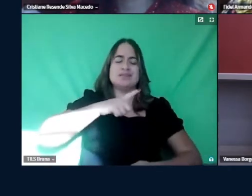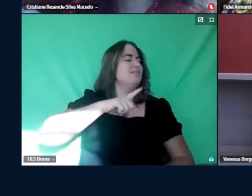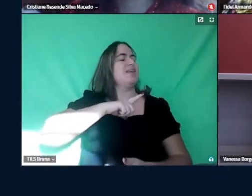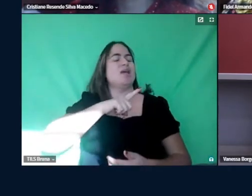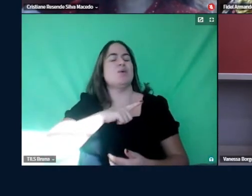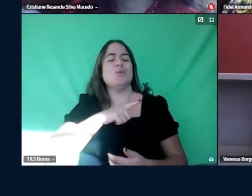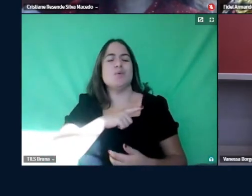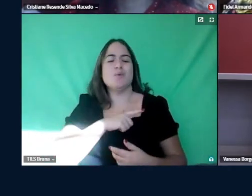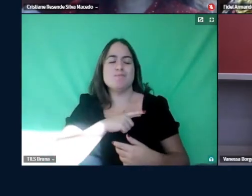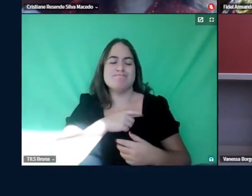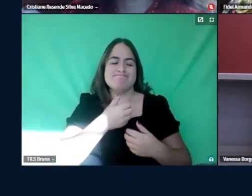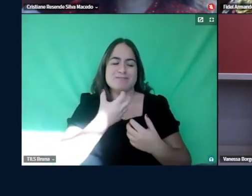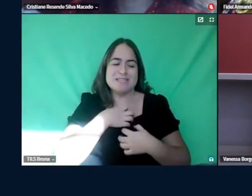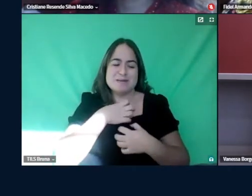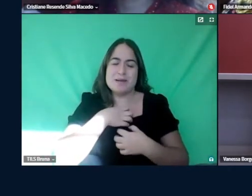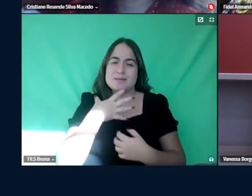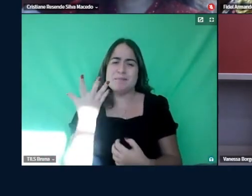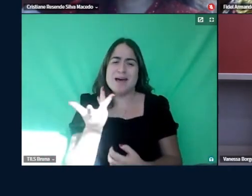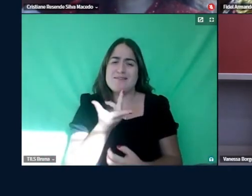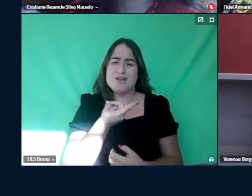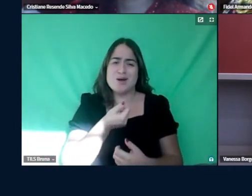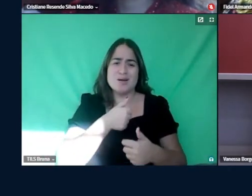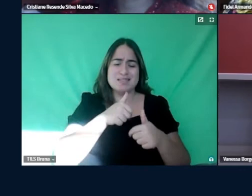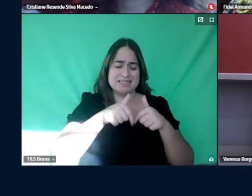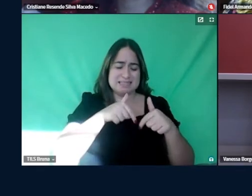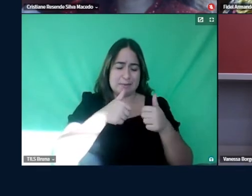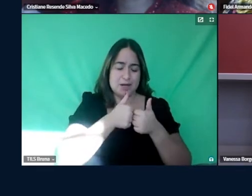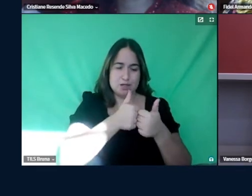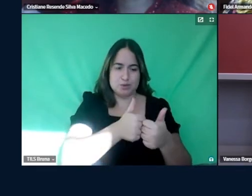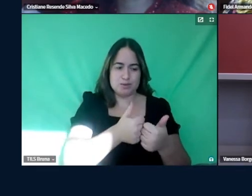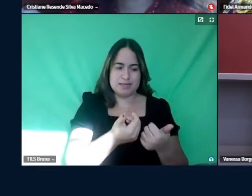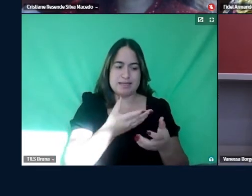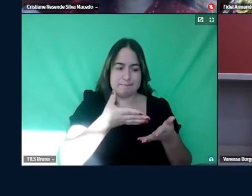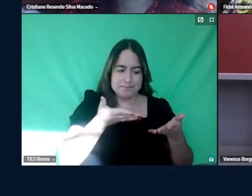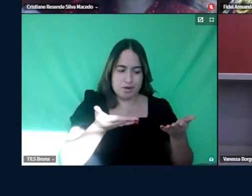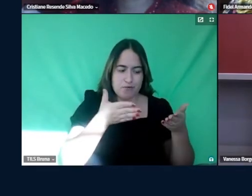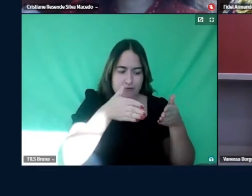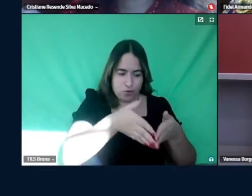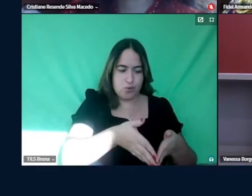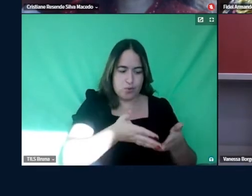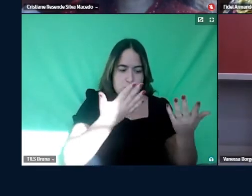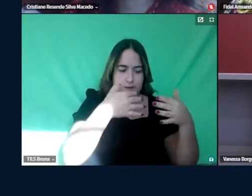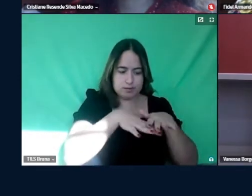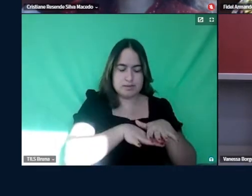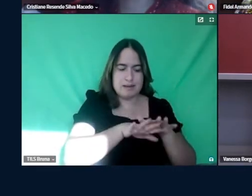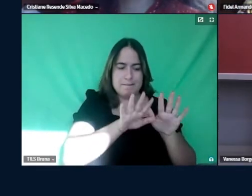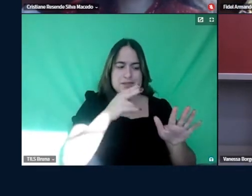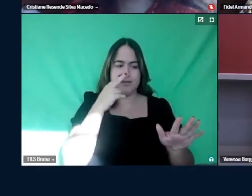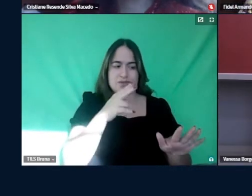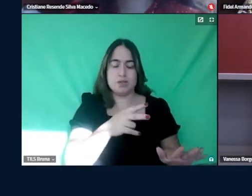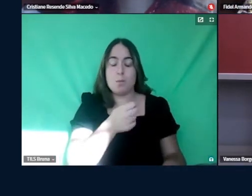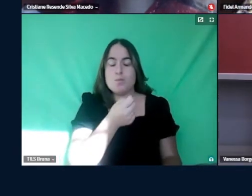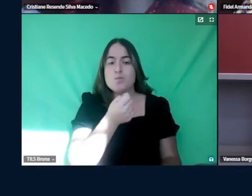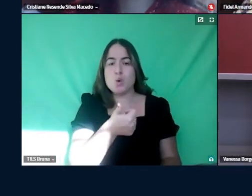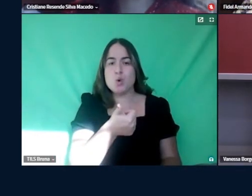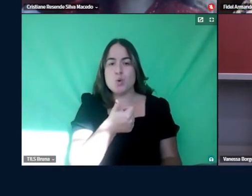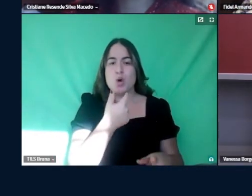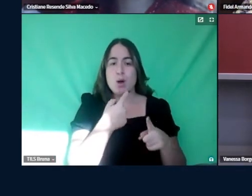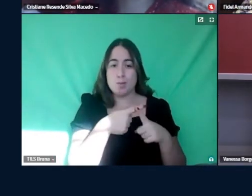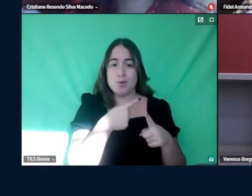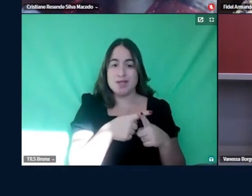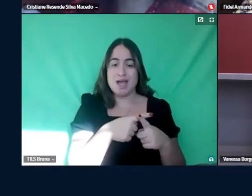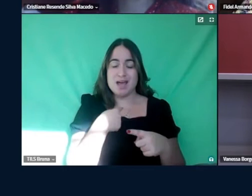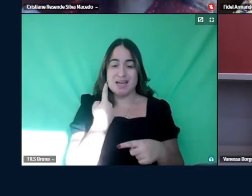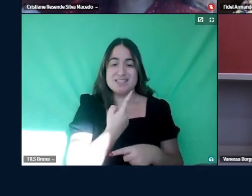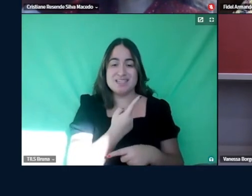junto, de pesquisar, que se dedicam a essas questões da inclusão, mas a meu ver ainda são poucos, né, porque a gente